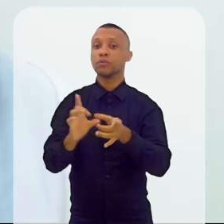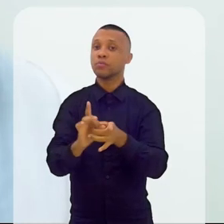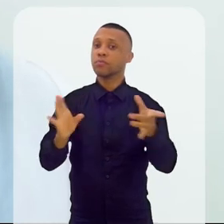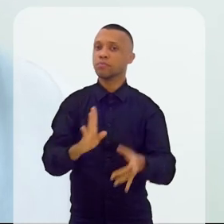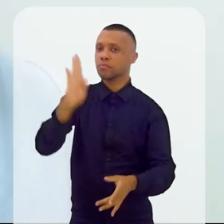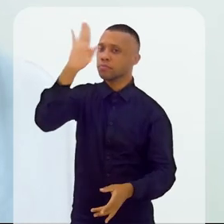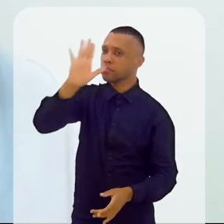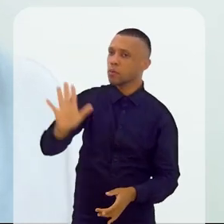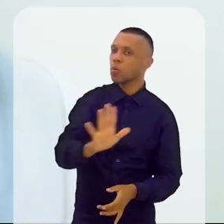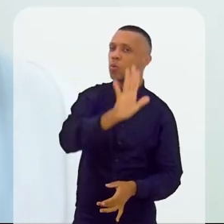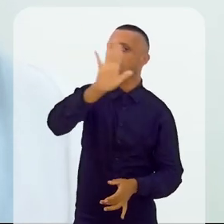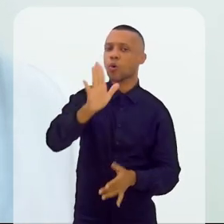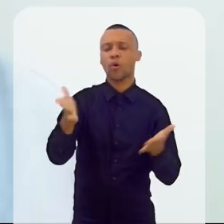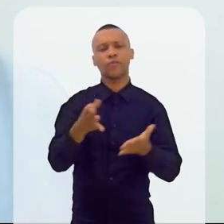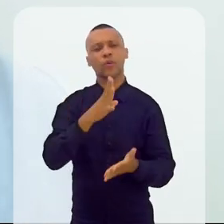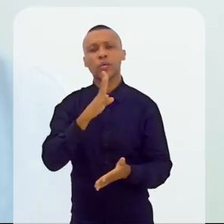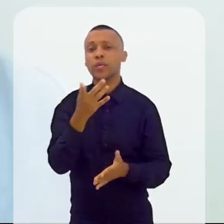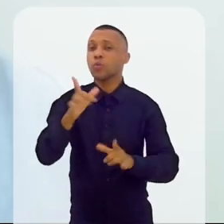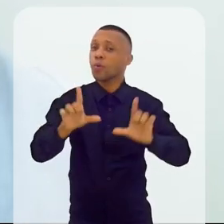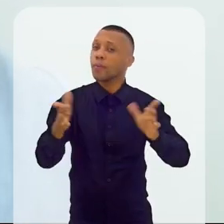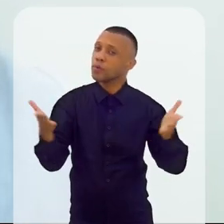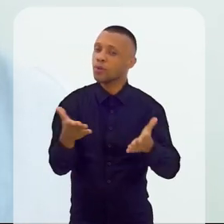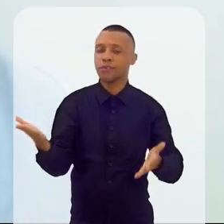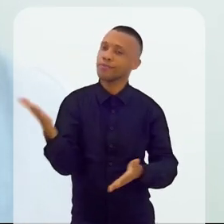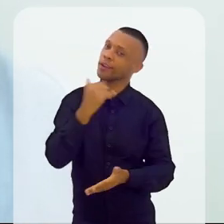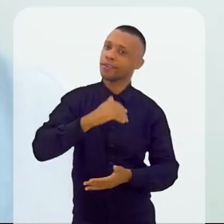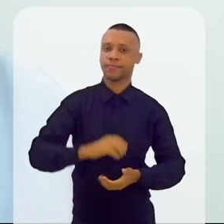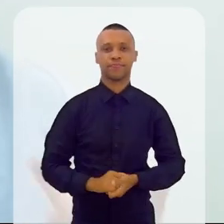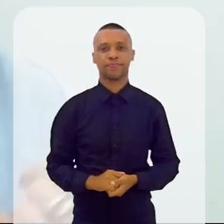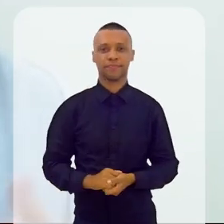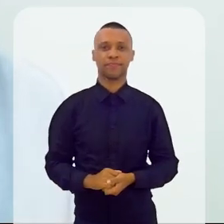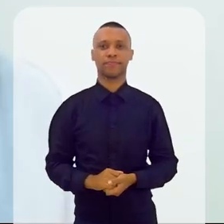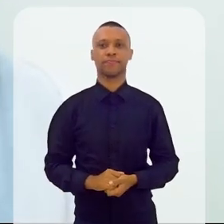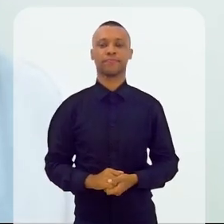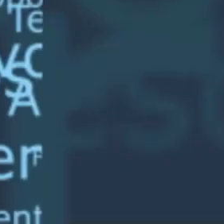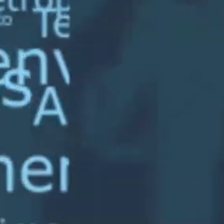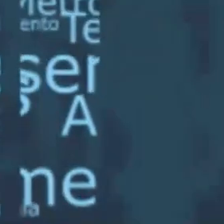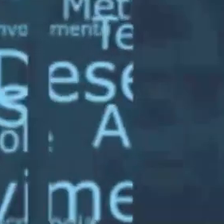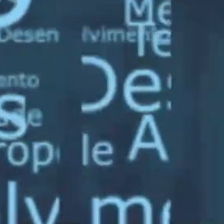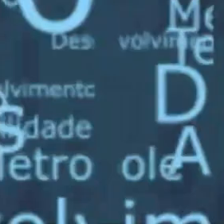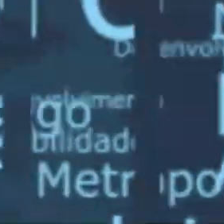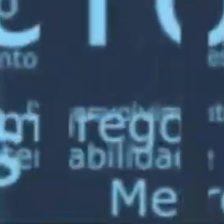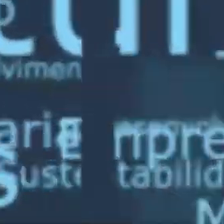disponível para todo o país. E você vai conhecer um pouquinho mais no Rio em Foco de hoje. Vem comigo!